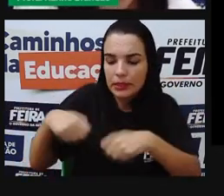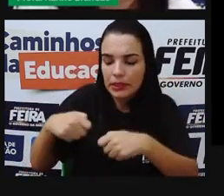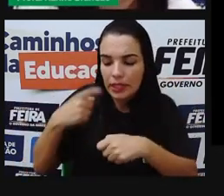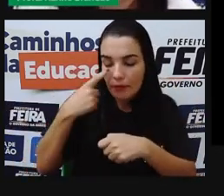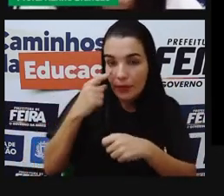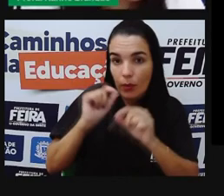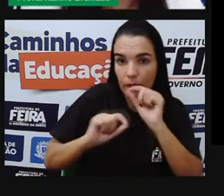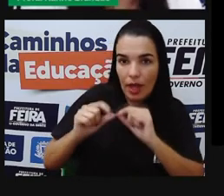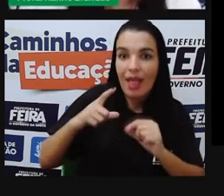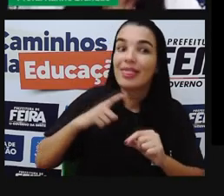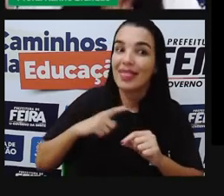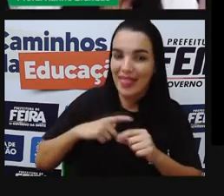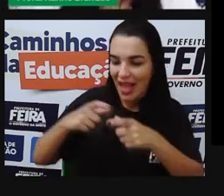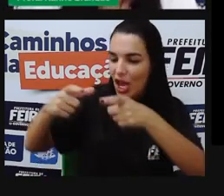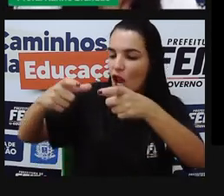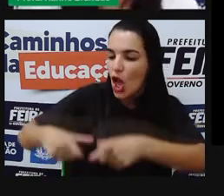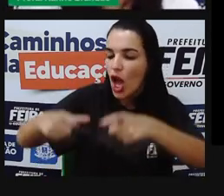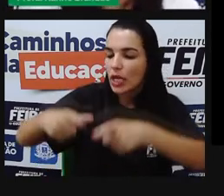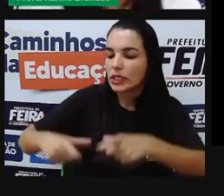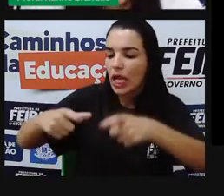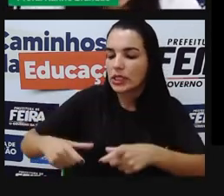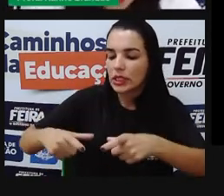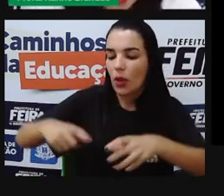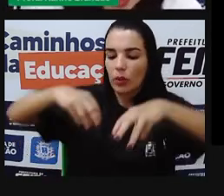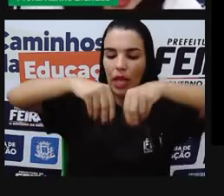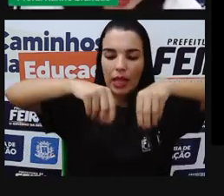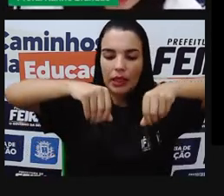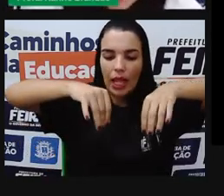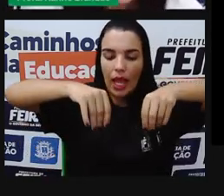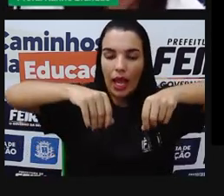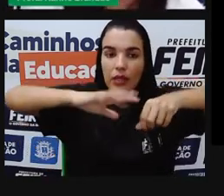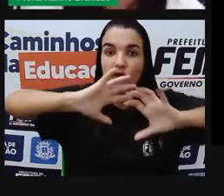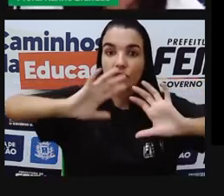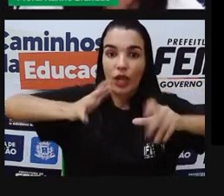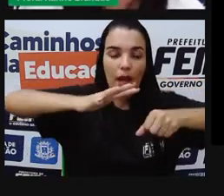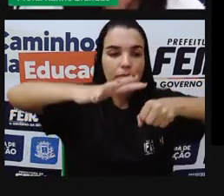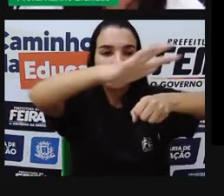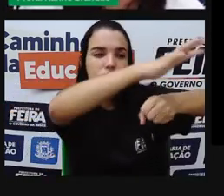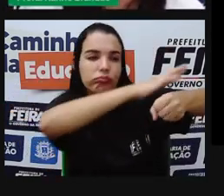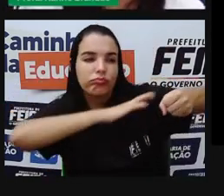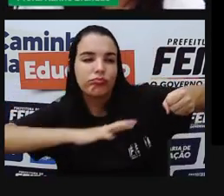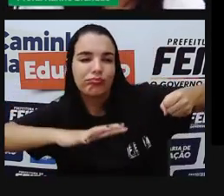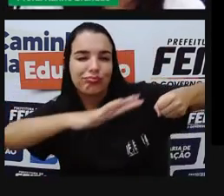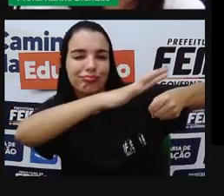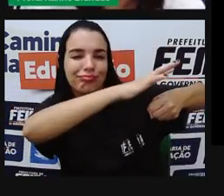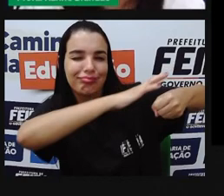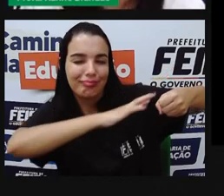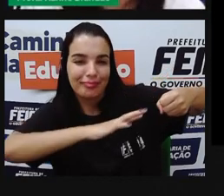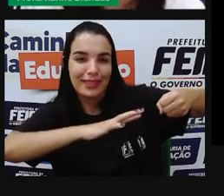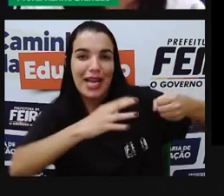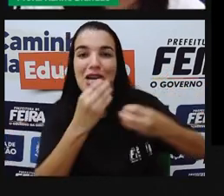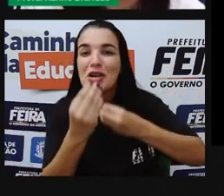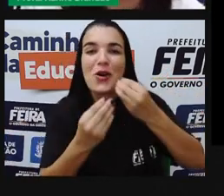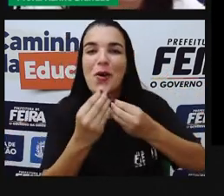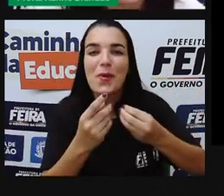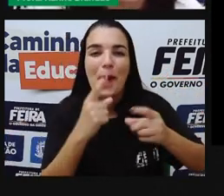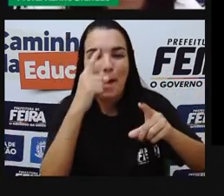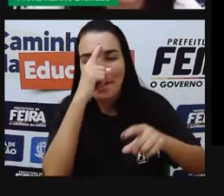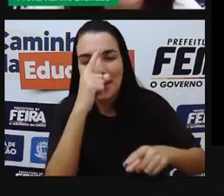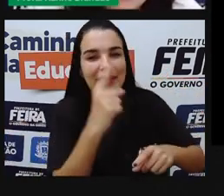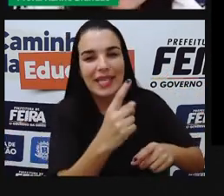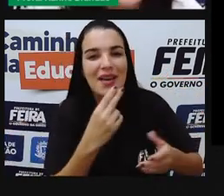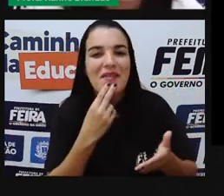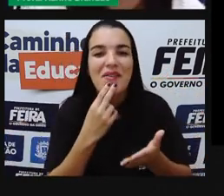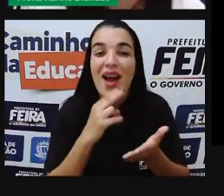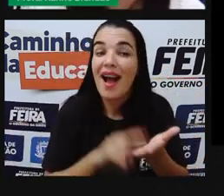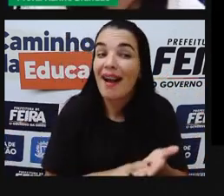Terra no universo. Como é que a gente localiza a Terra no universo? Pra mandar uma carta pra um ET, né? O extraterrestre, como